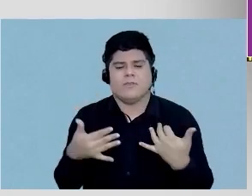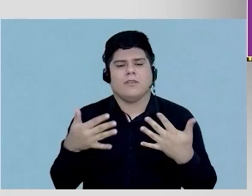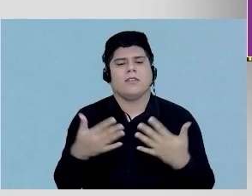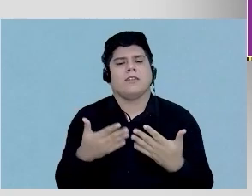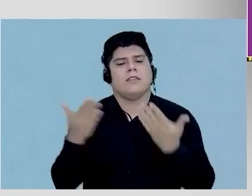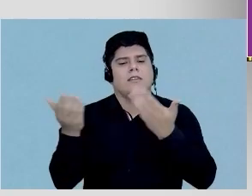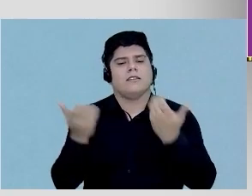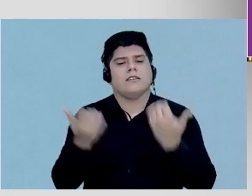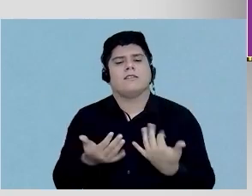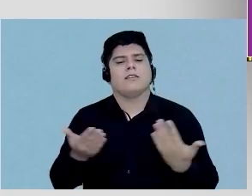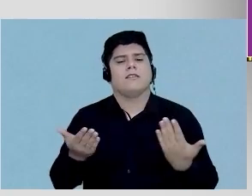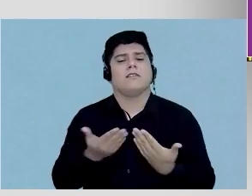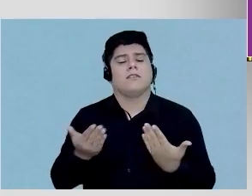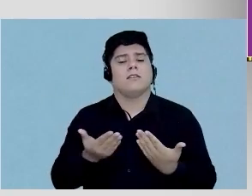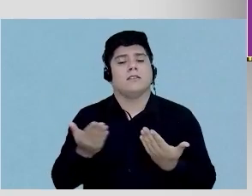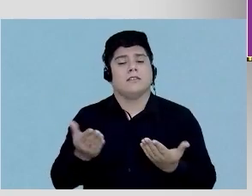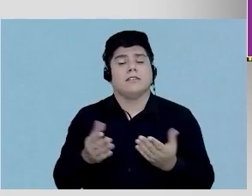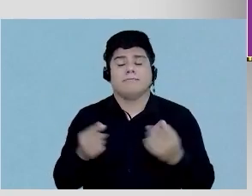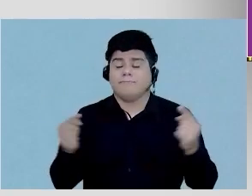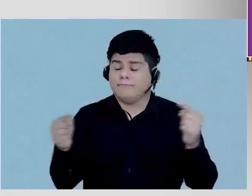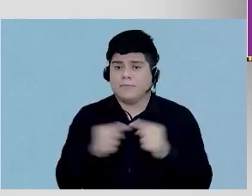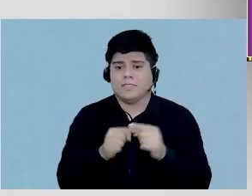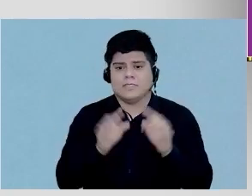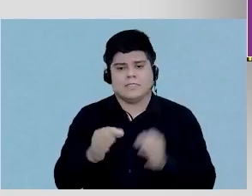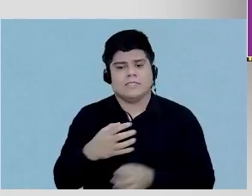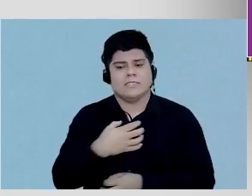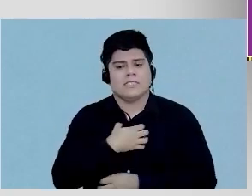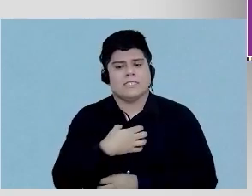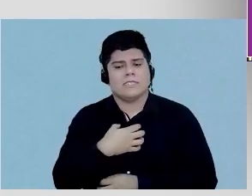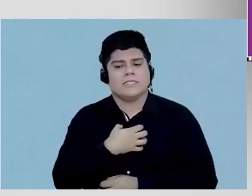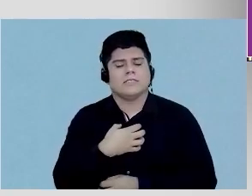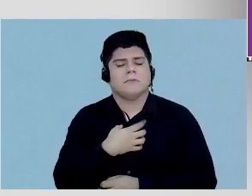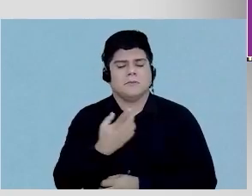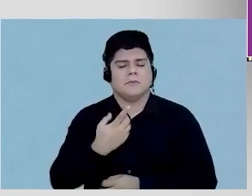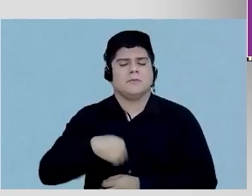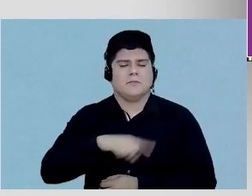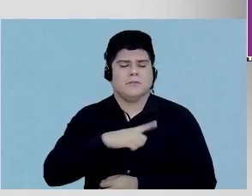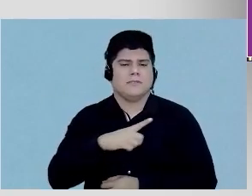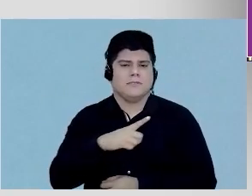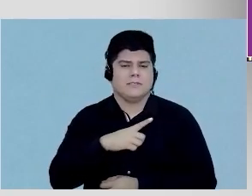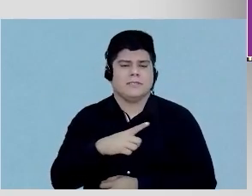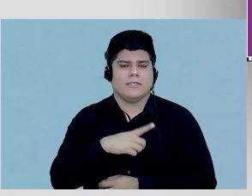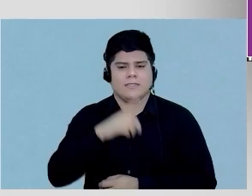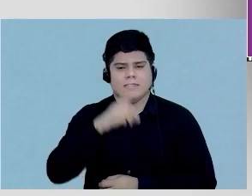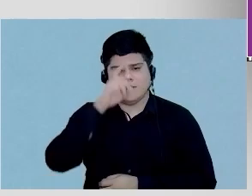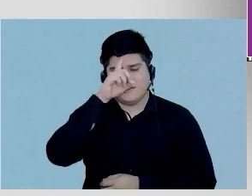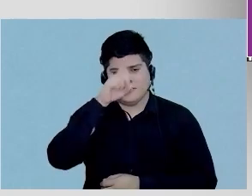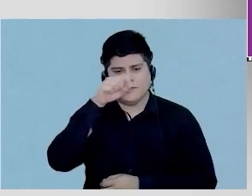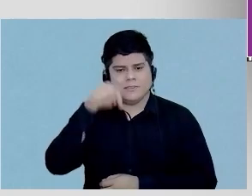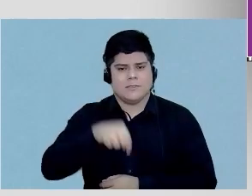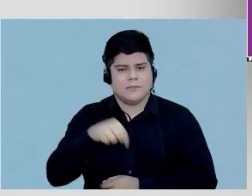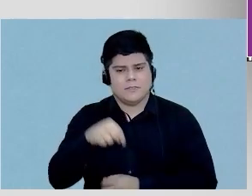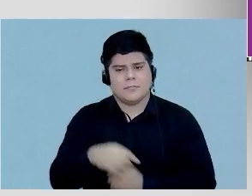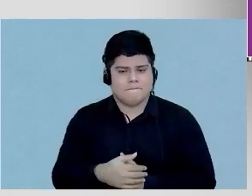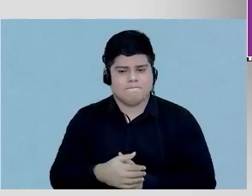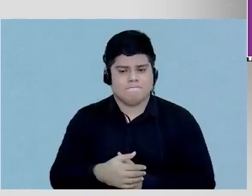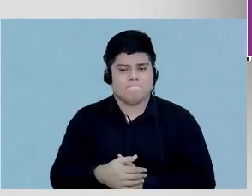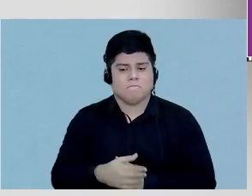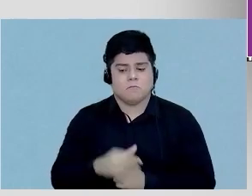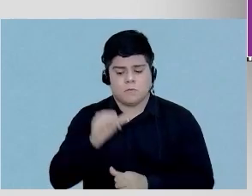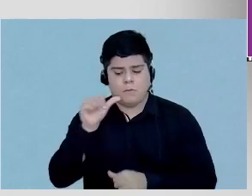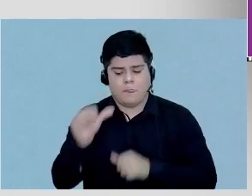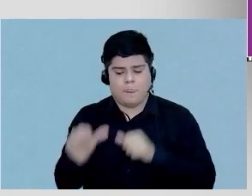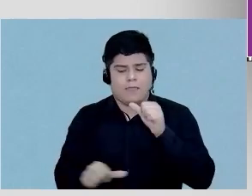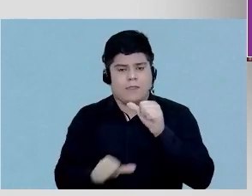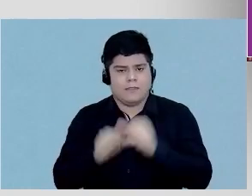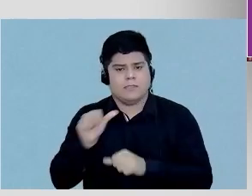falando agora, porque ela traduz exatamente o sentimento que a gente está tendo no hospital procardíaco, numa transformação